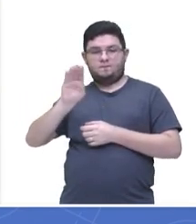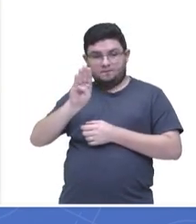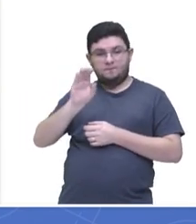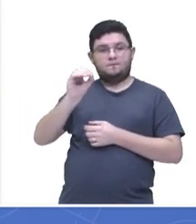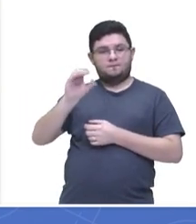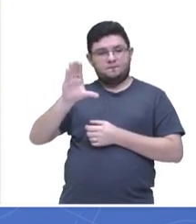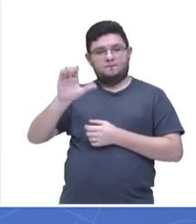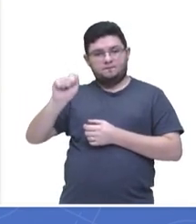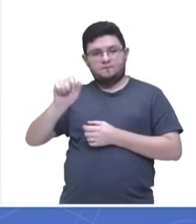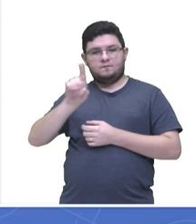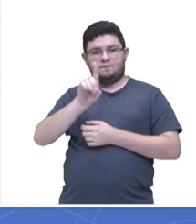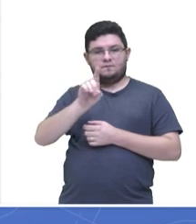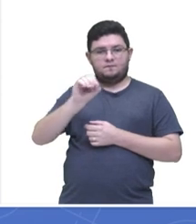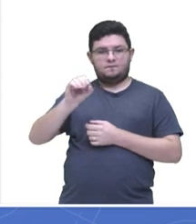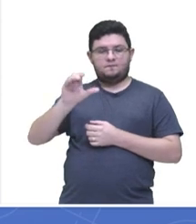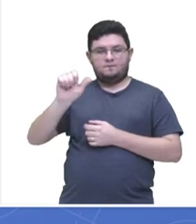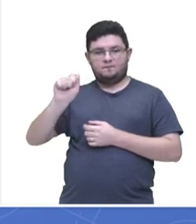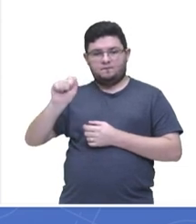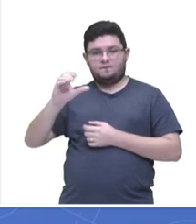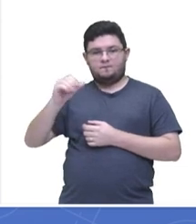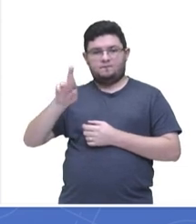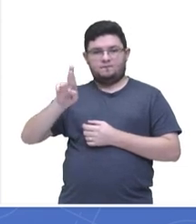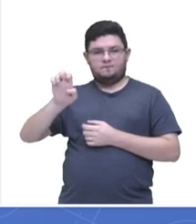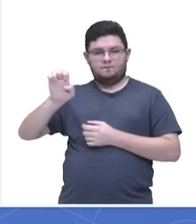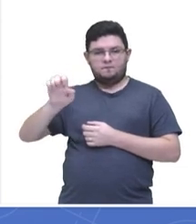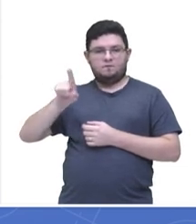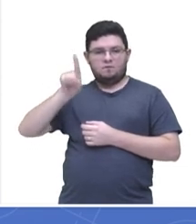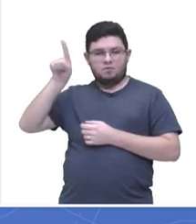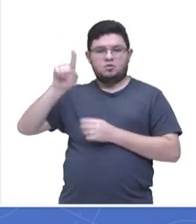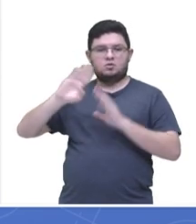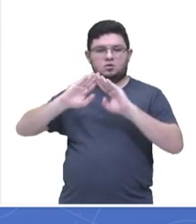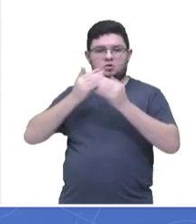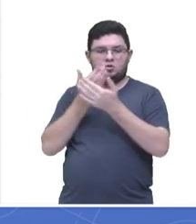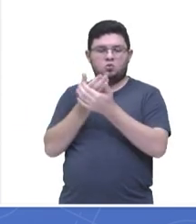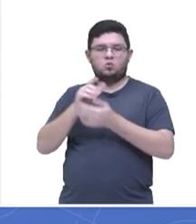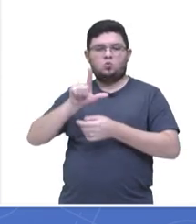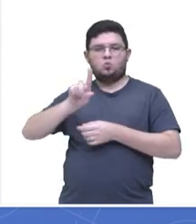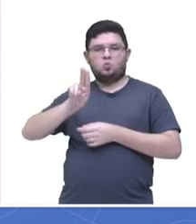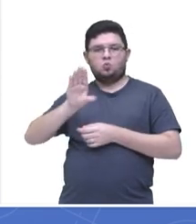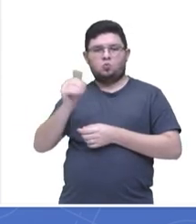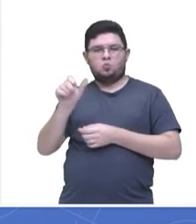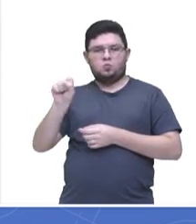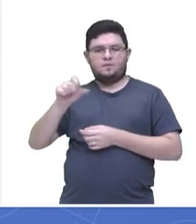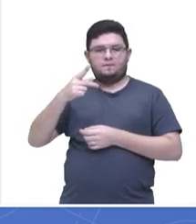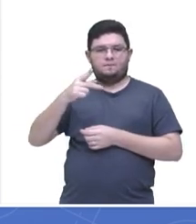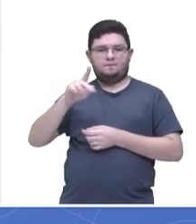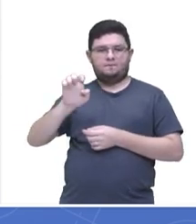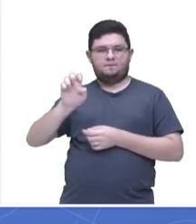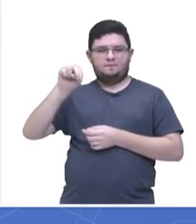letra A. Marcou a letra A como a alternativa correta. Certo? Vamos para mais uma?